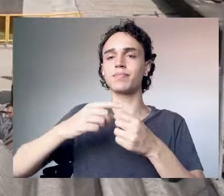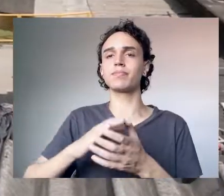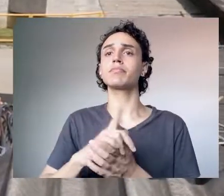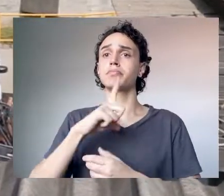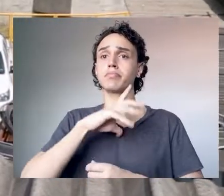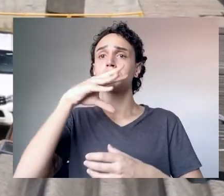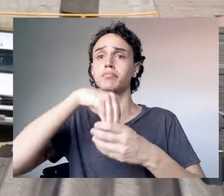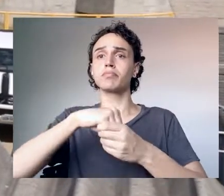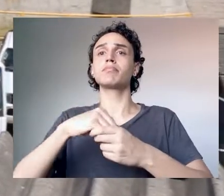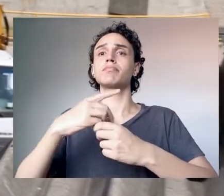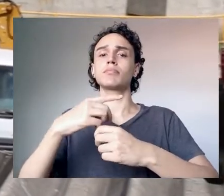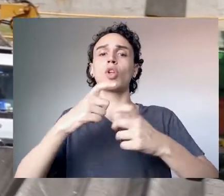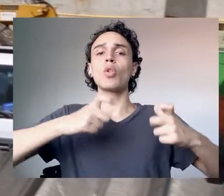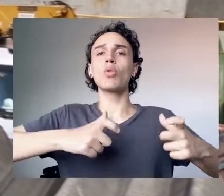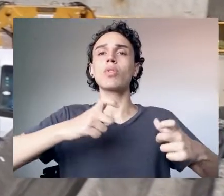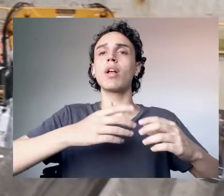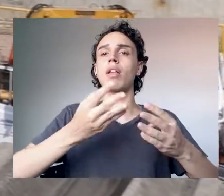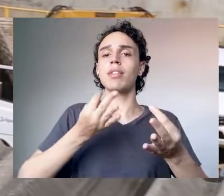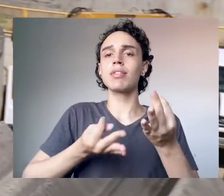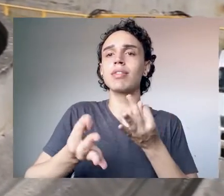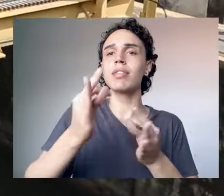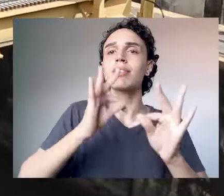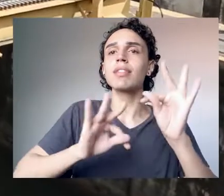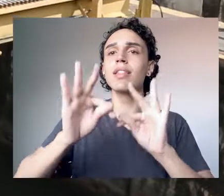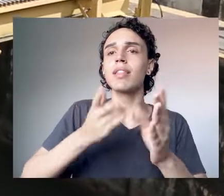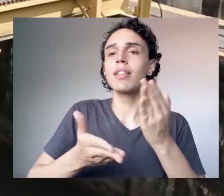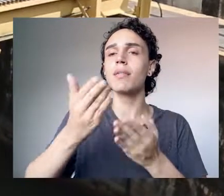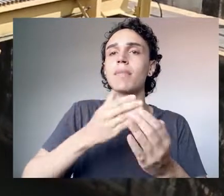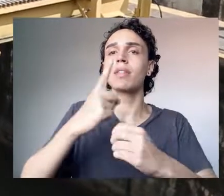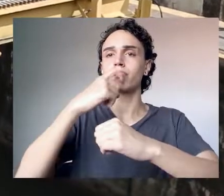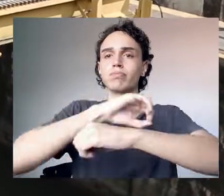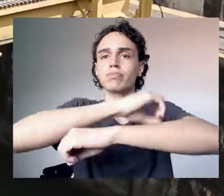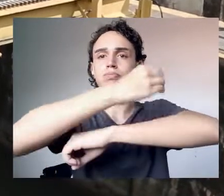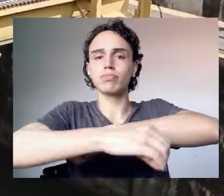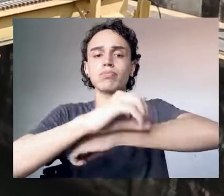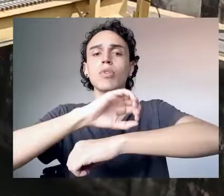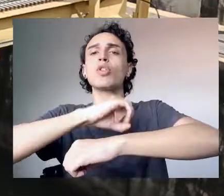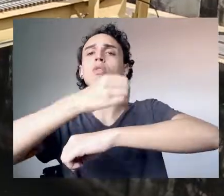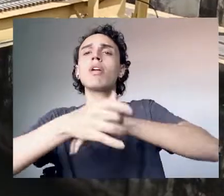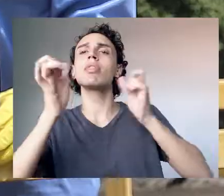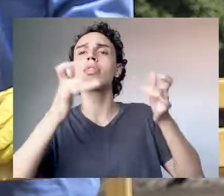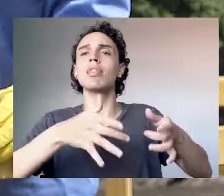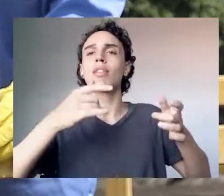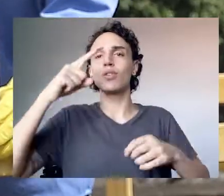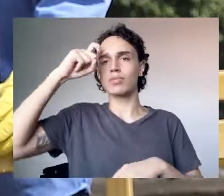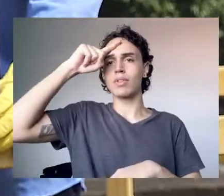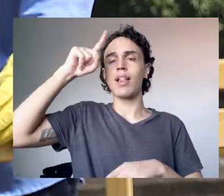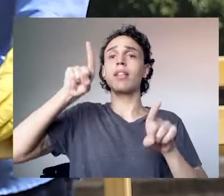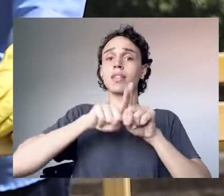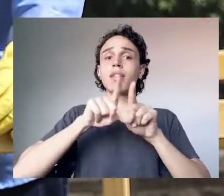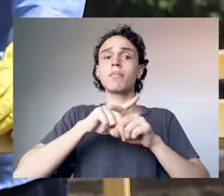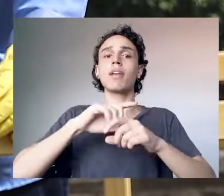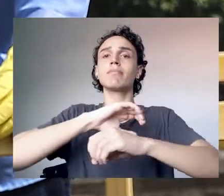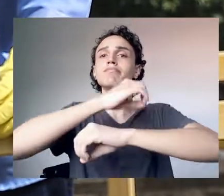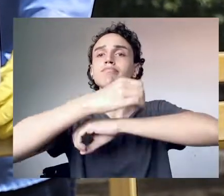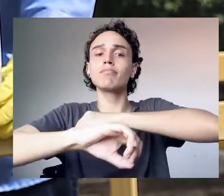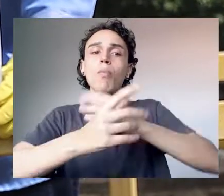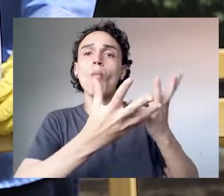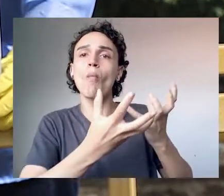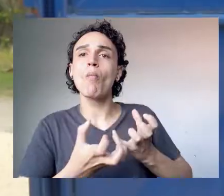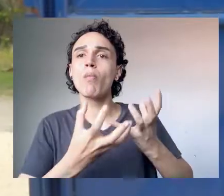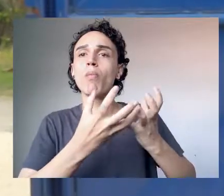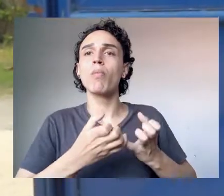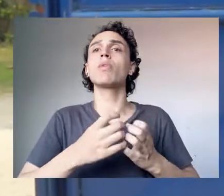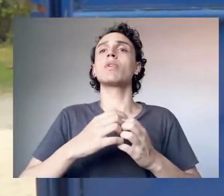incluindo estações de tratamento de esgotos, pontos de descarte de efluente hospitalar e rede coletora de esgotos.